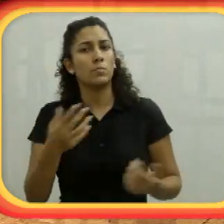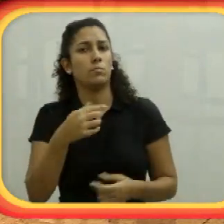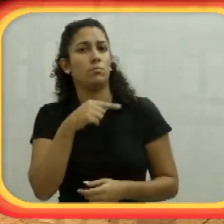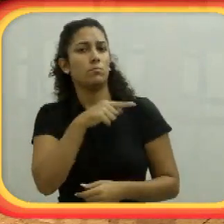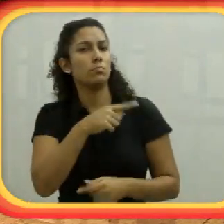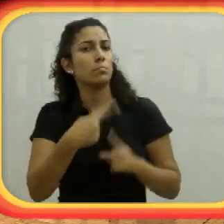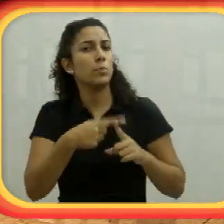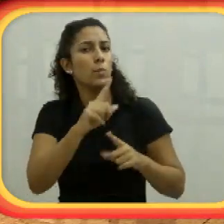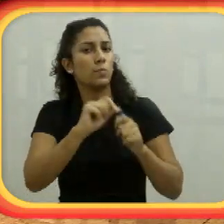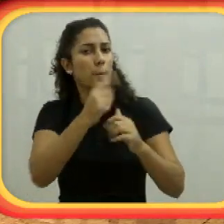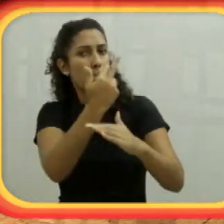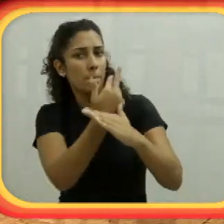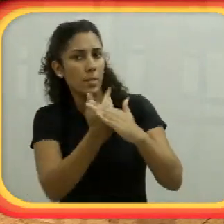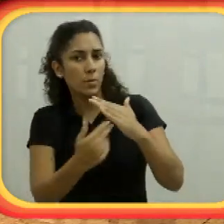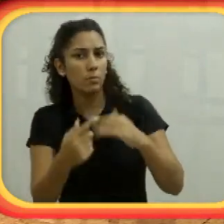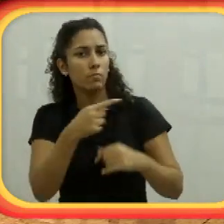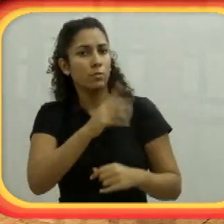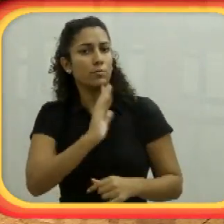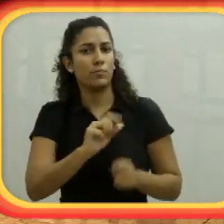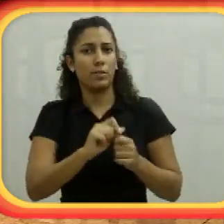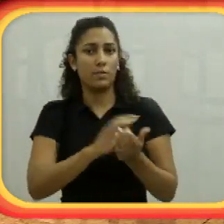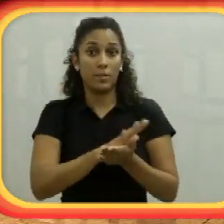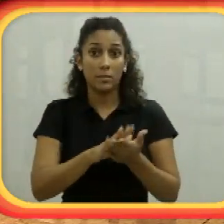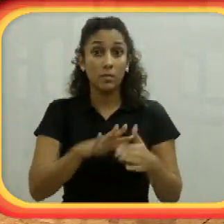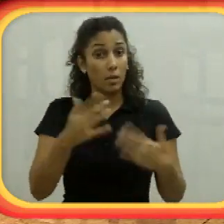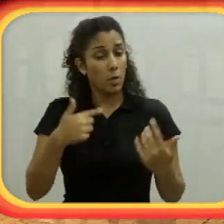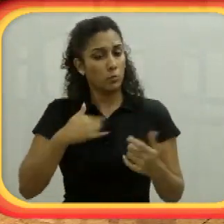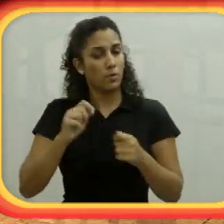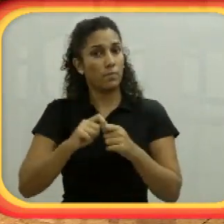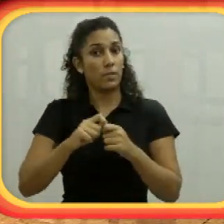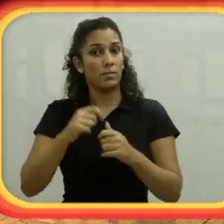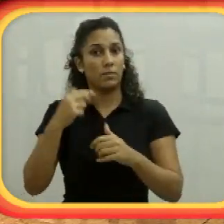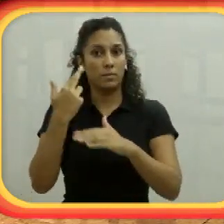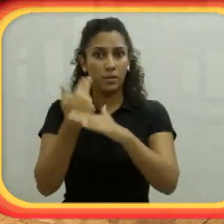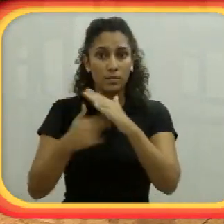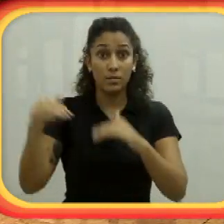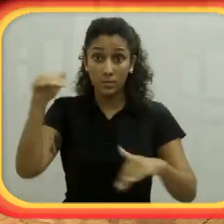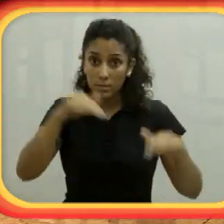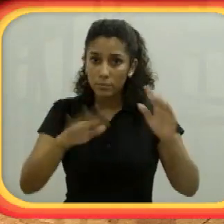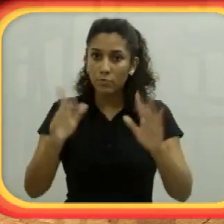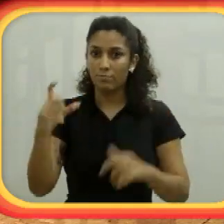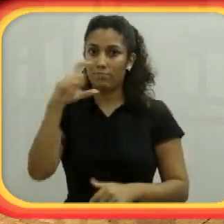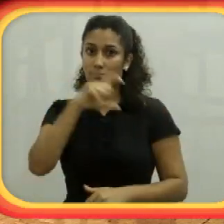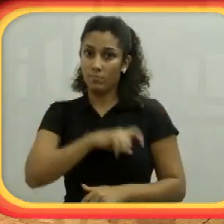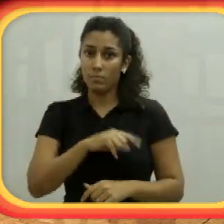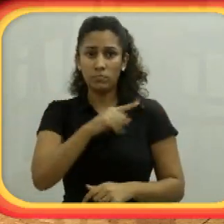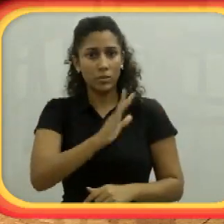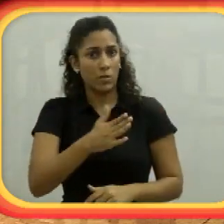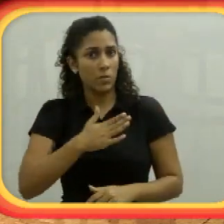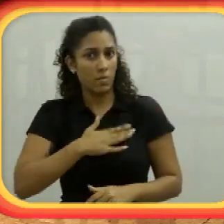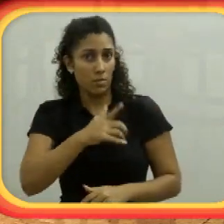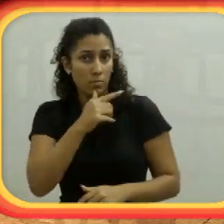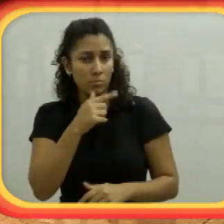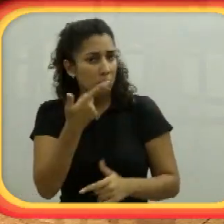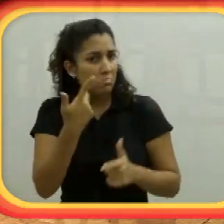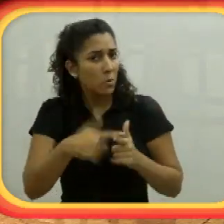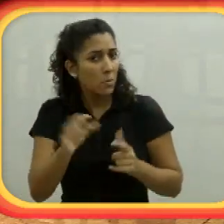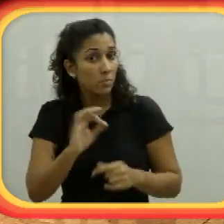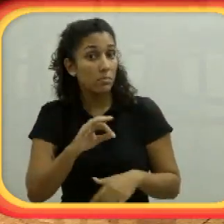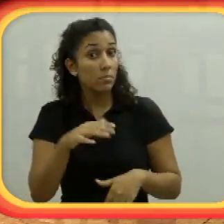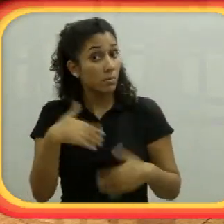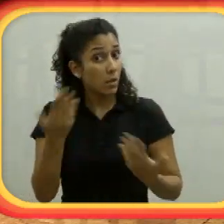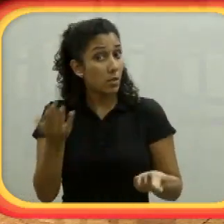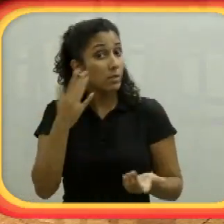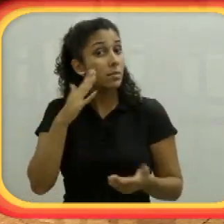sempre andando de bengala e falou, poxa Fábio, por que você não faz o mergulho? Você já nada, eu já fazia natação para uma